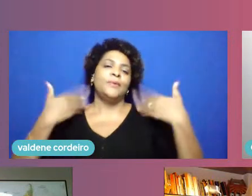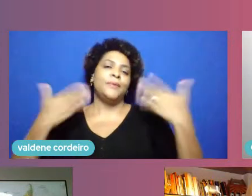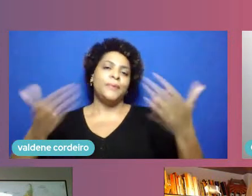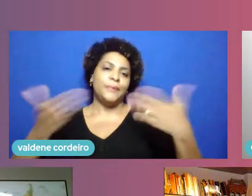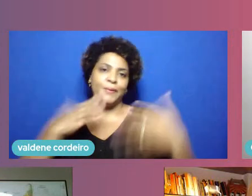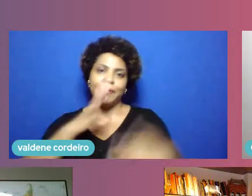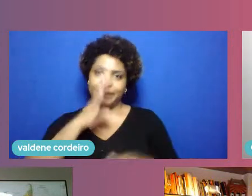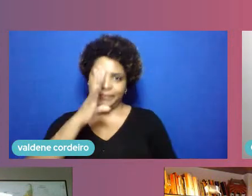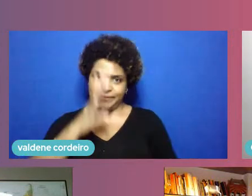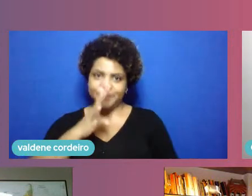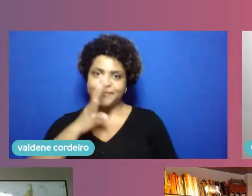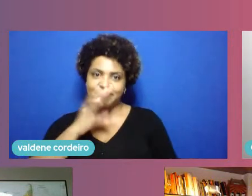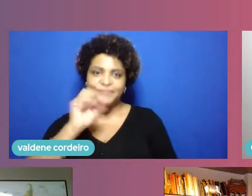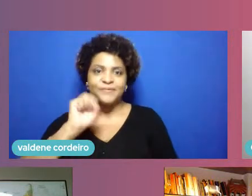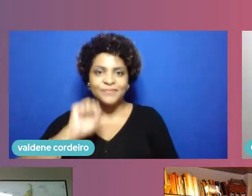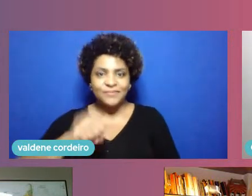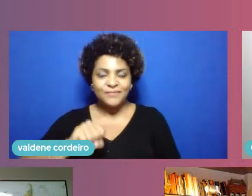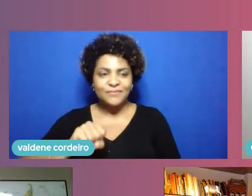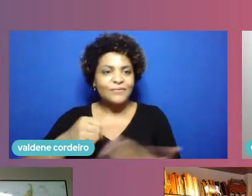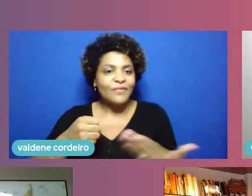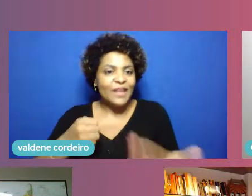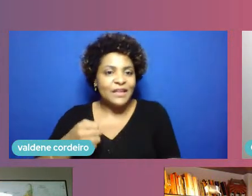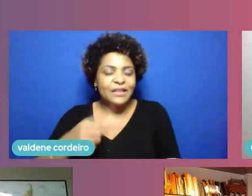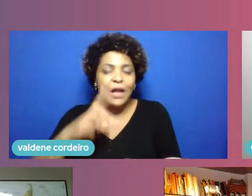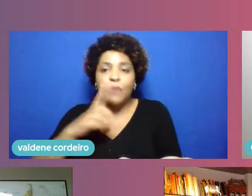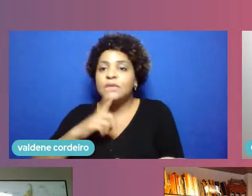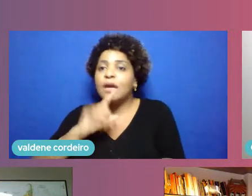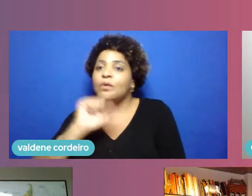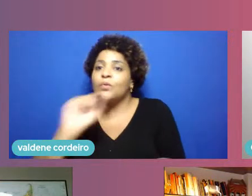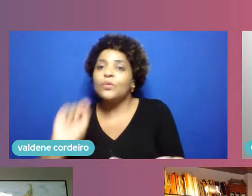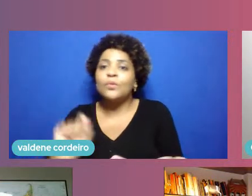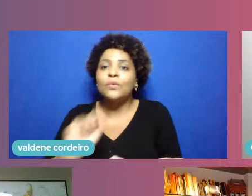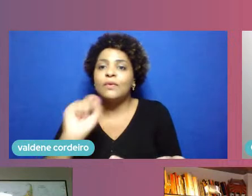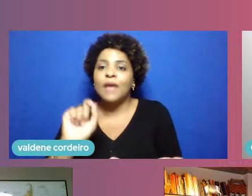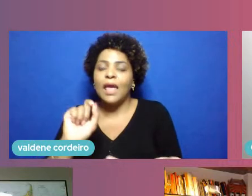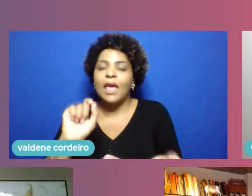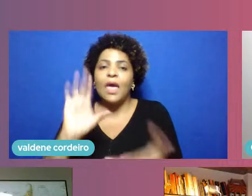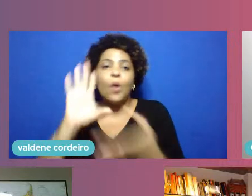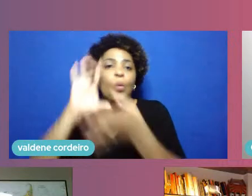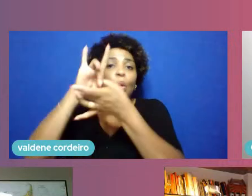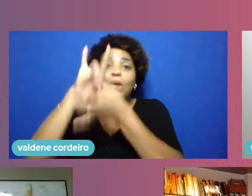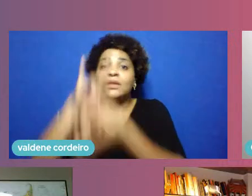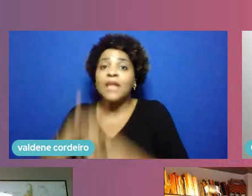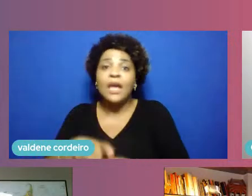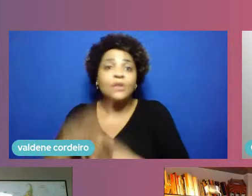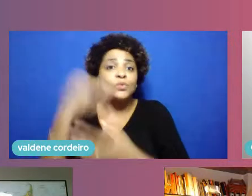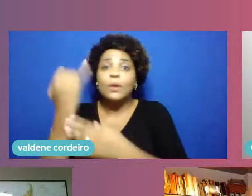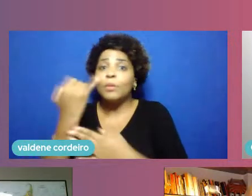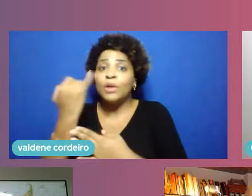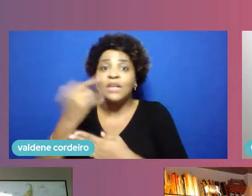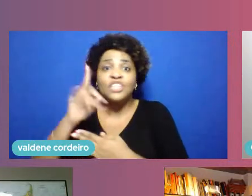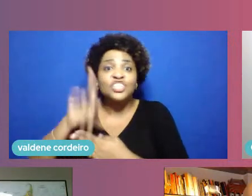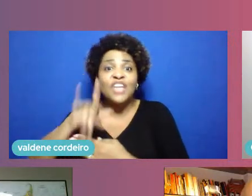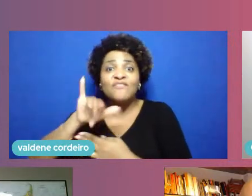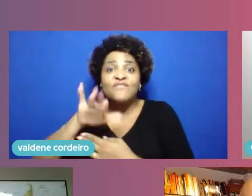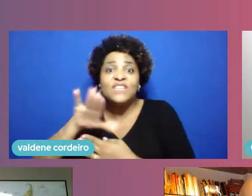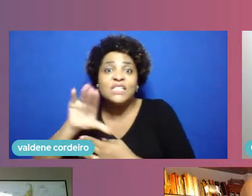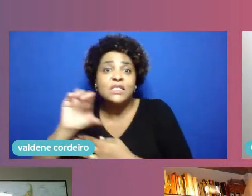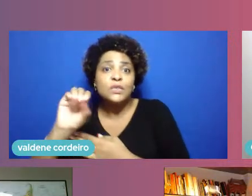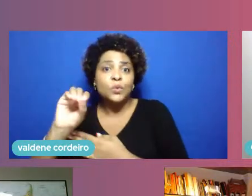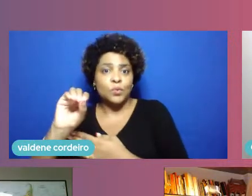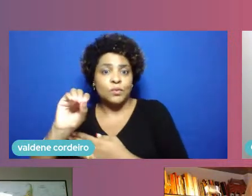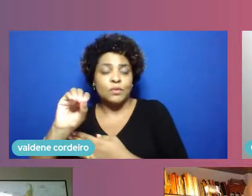portanto nós estamos submetidos a condições contextualmente relevantes que são físicas então assim não há